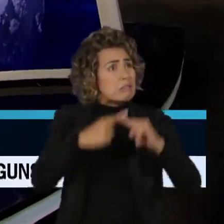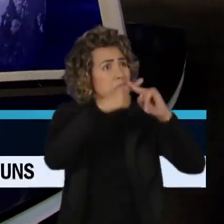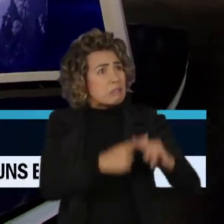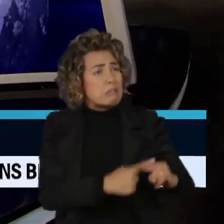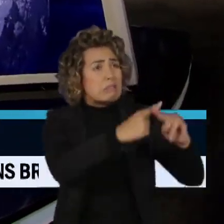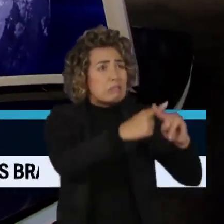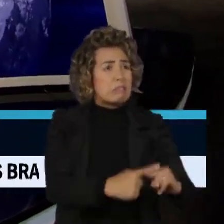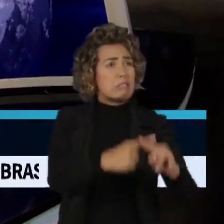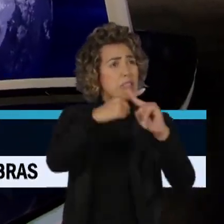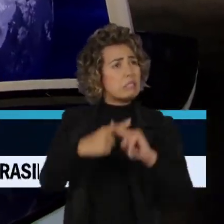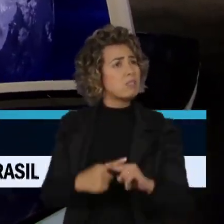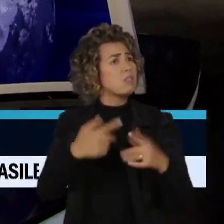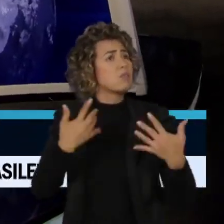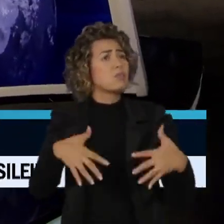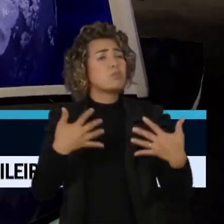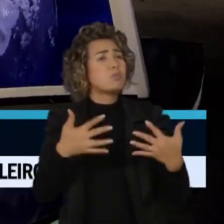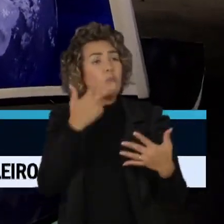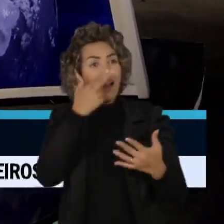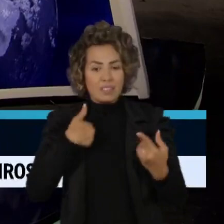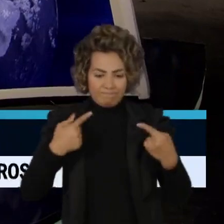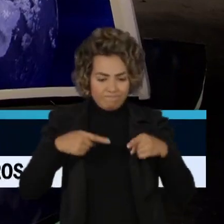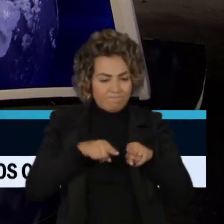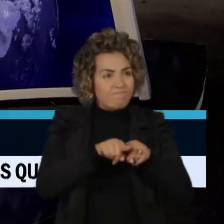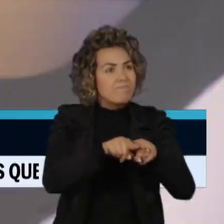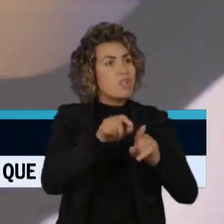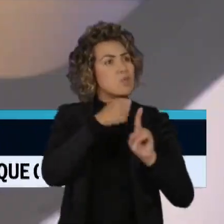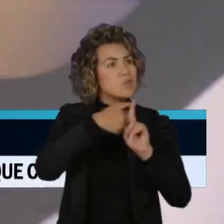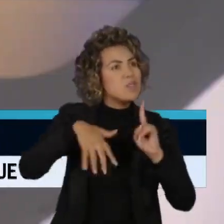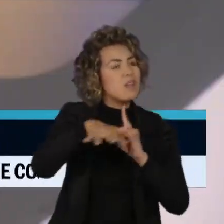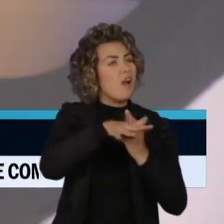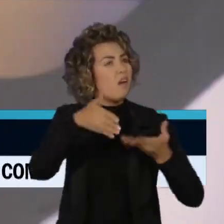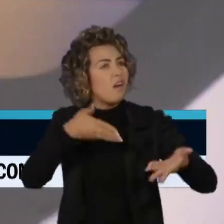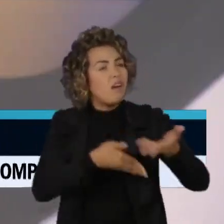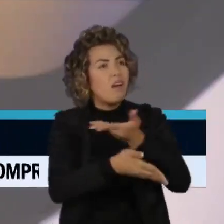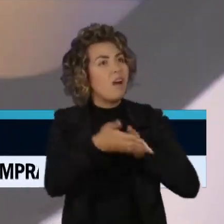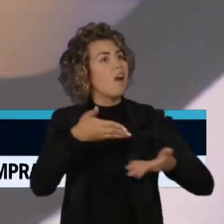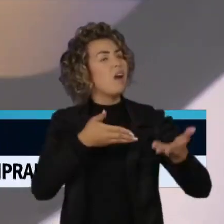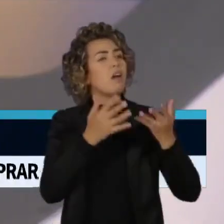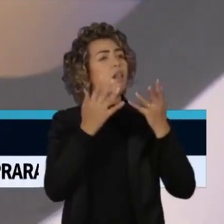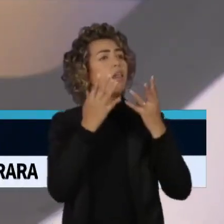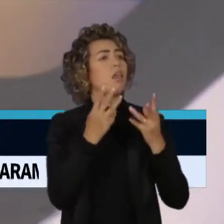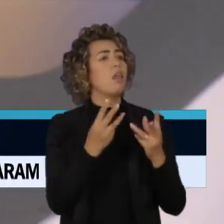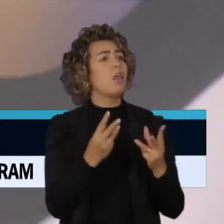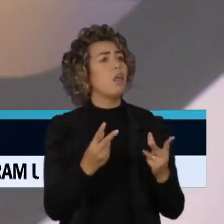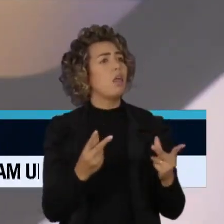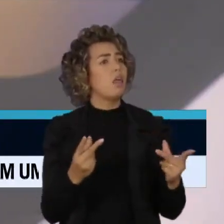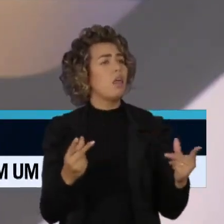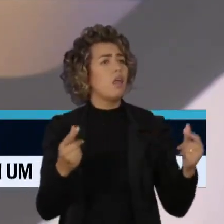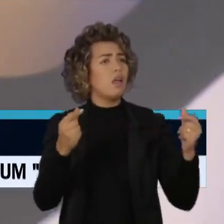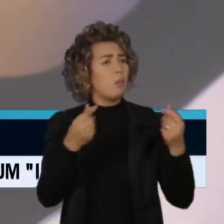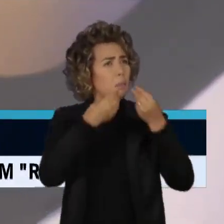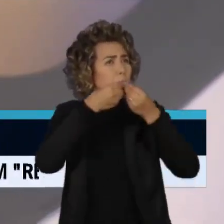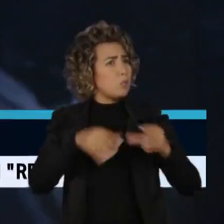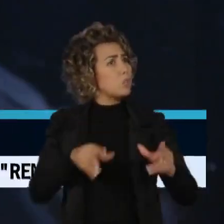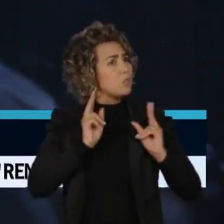acabam destruindo o laço social. O quanto a população civil é sempre a mais prejudicada.